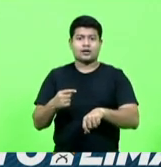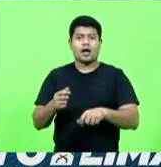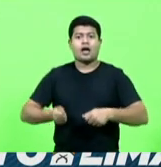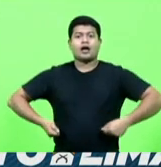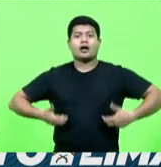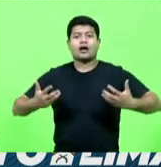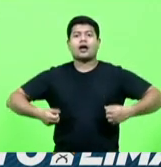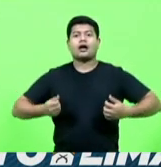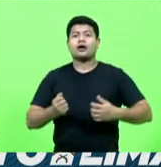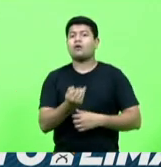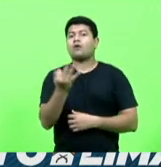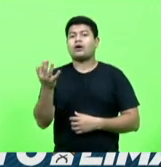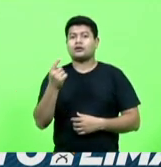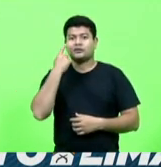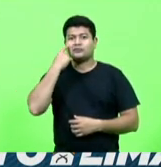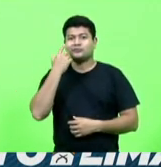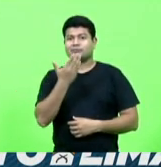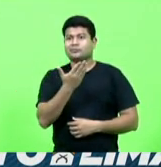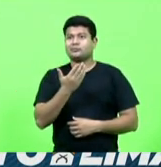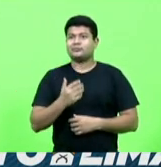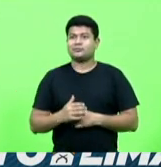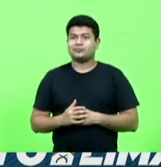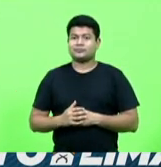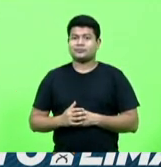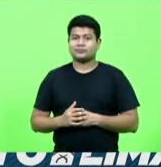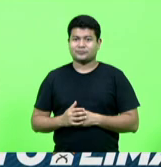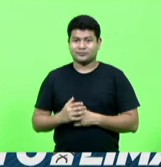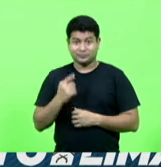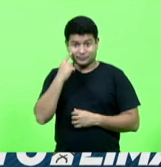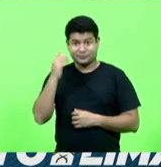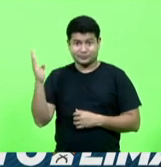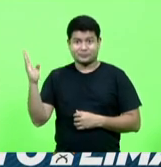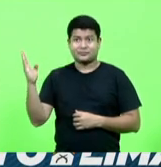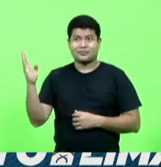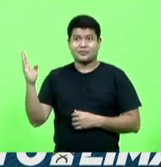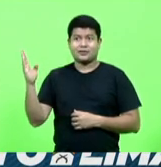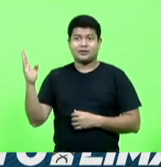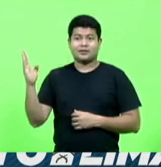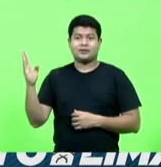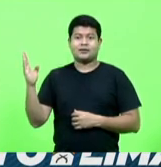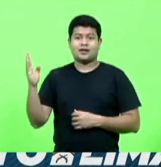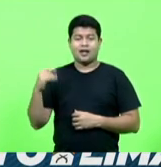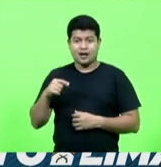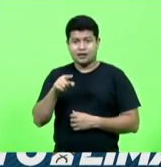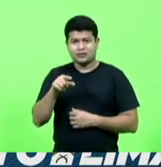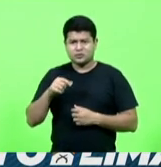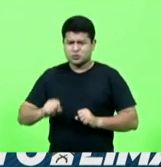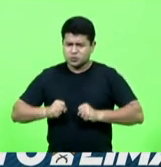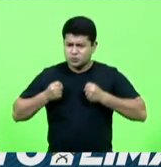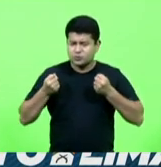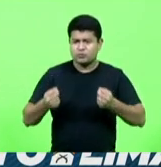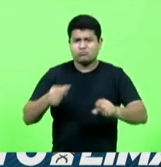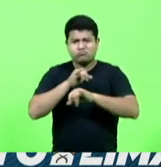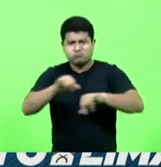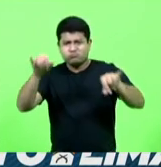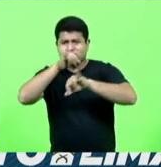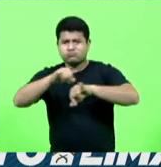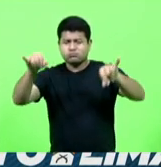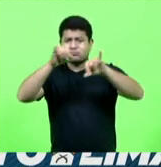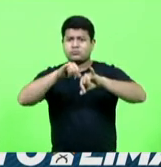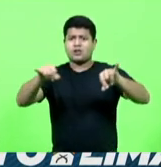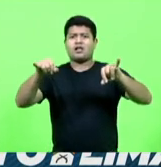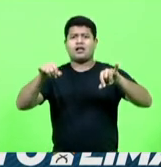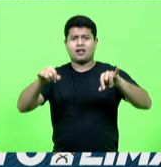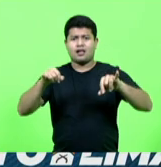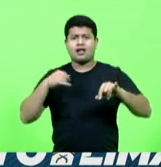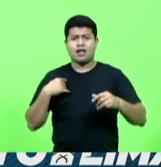com esse importante empenho de se transmitir aquilo que está fazendo, fazendo uma campanha para poder